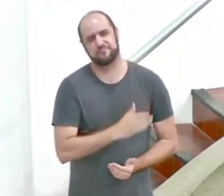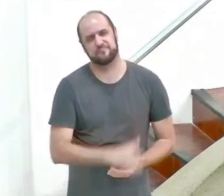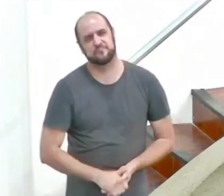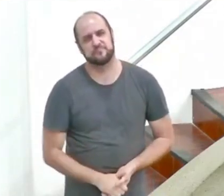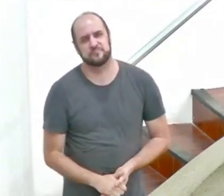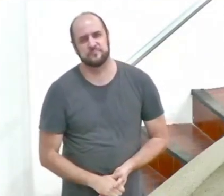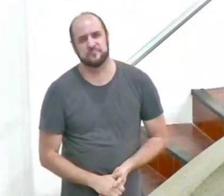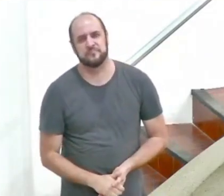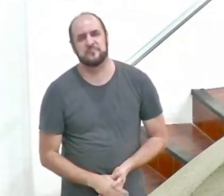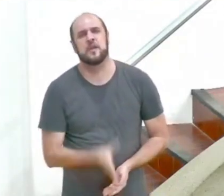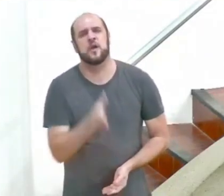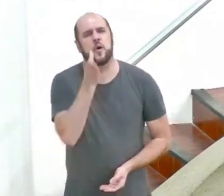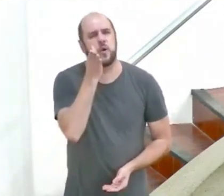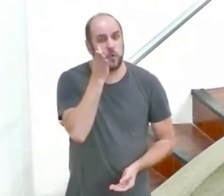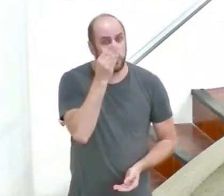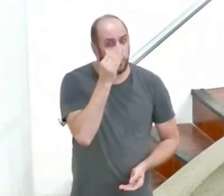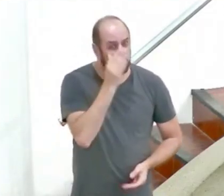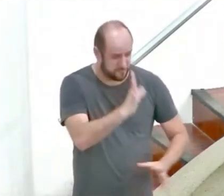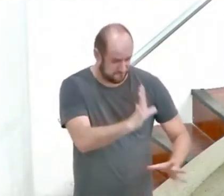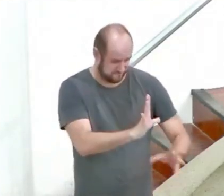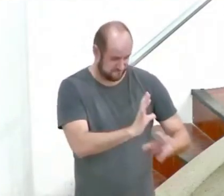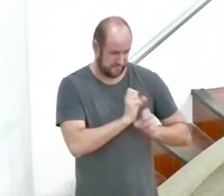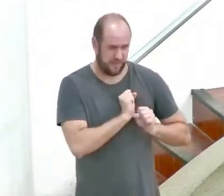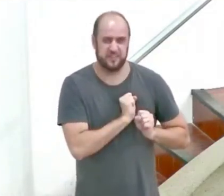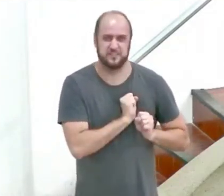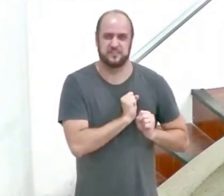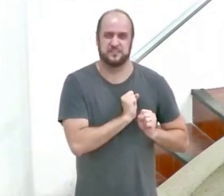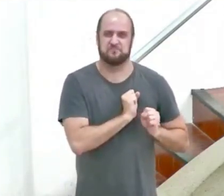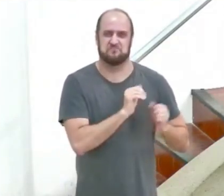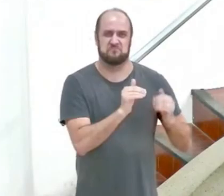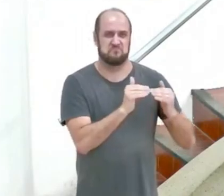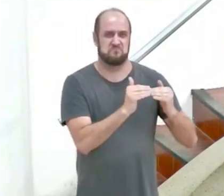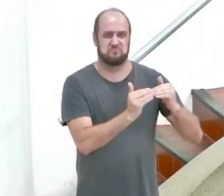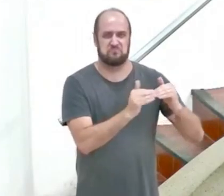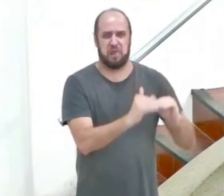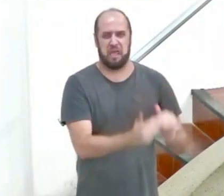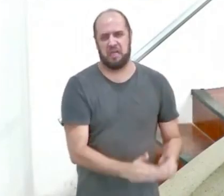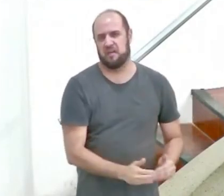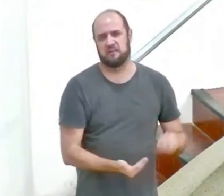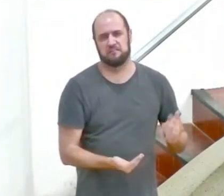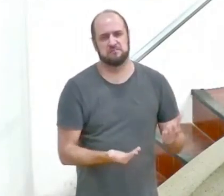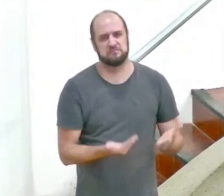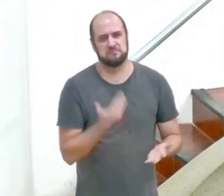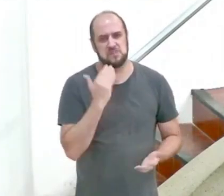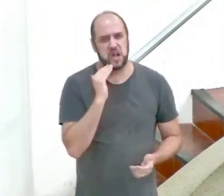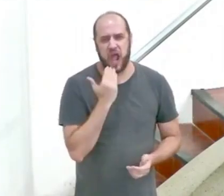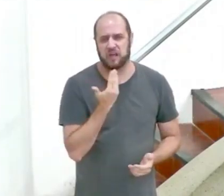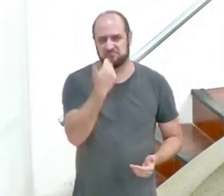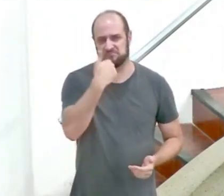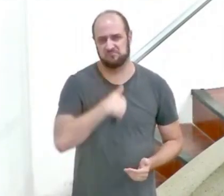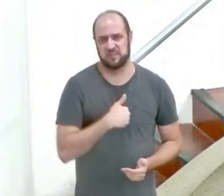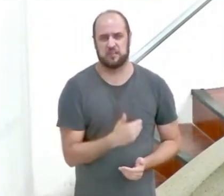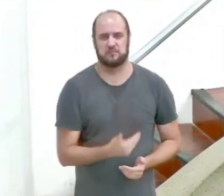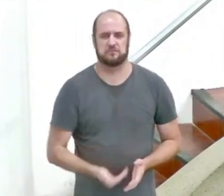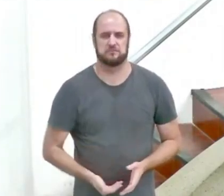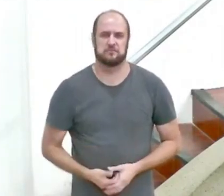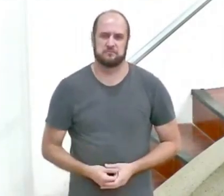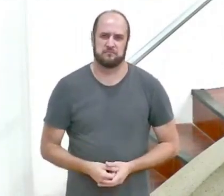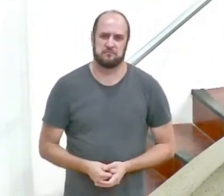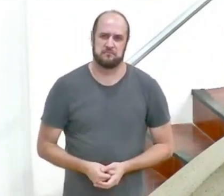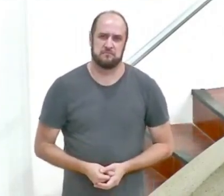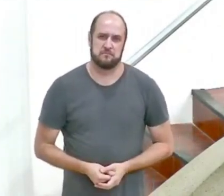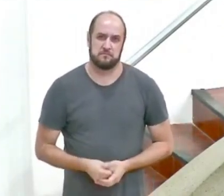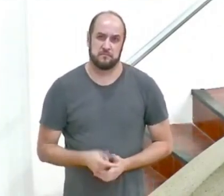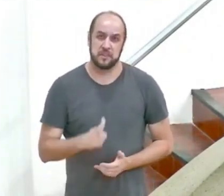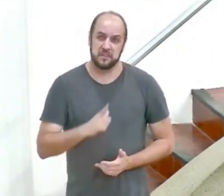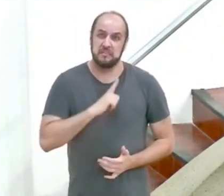A cobiça está nas paixões desfuncionais do seu eu interior. Você tem